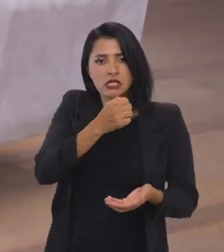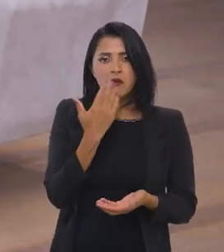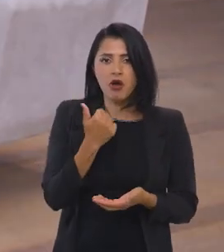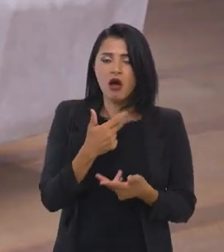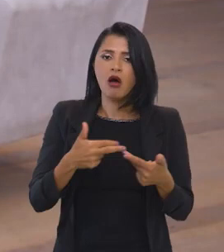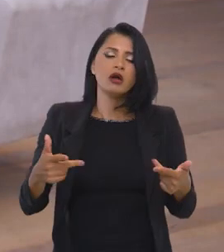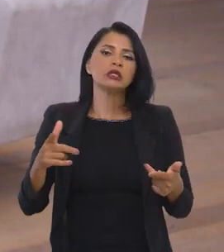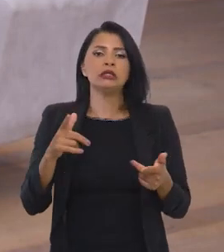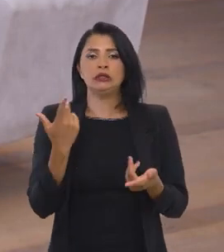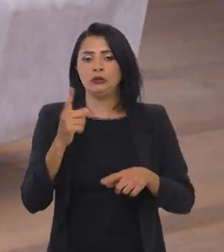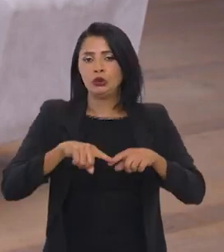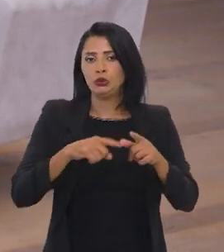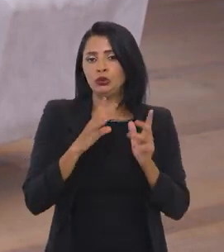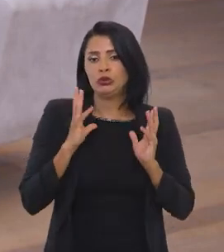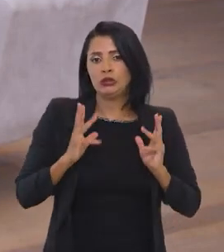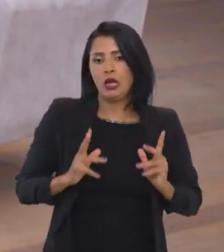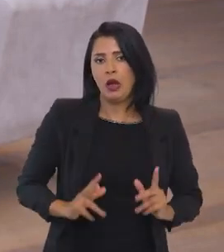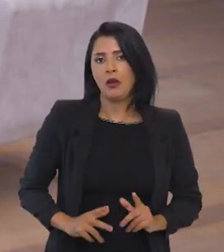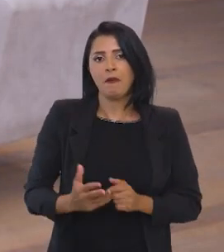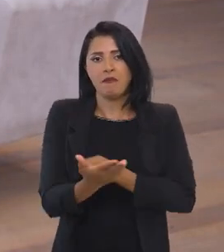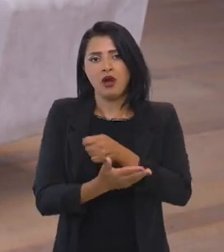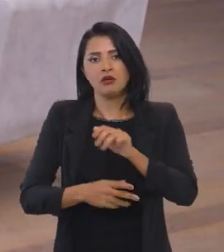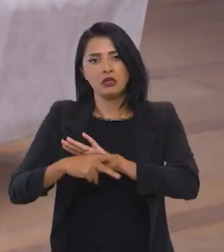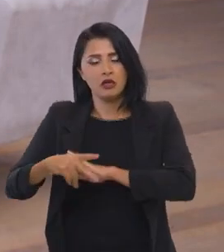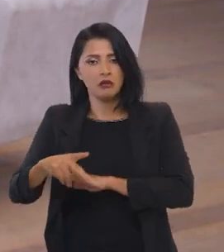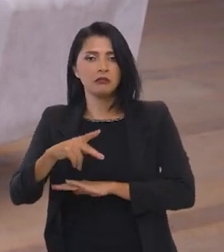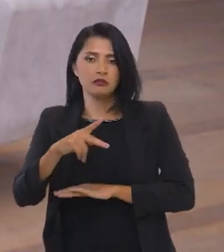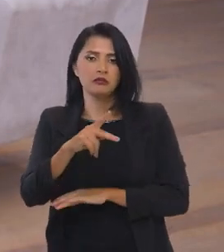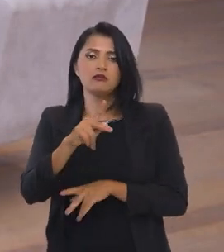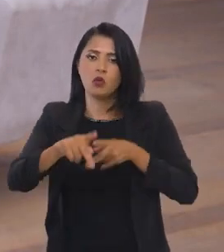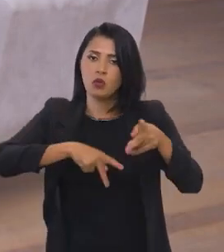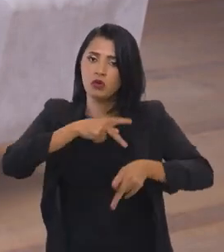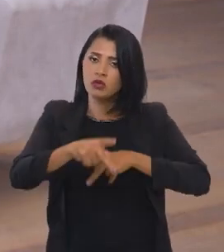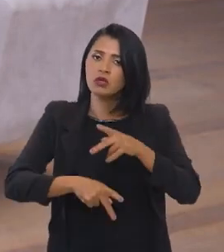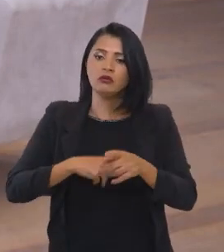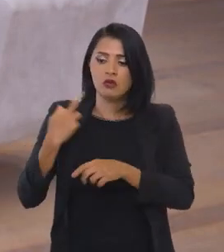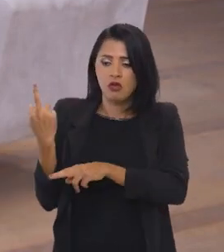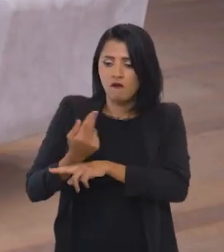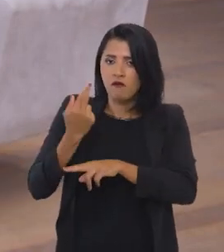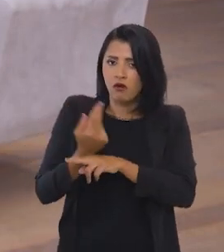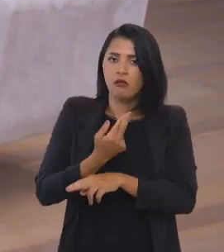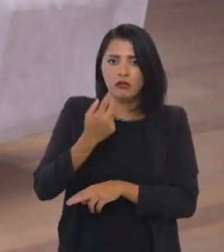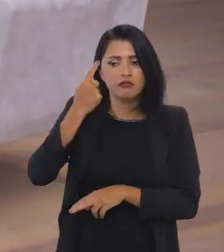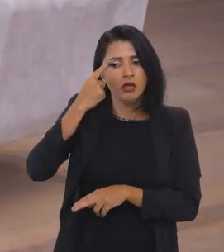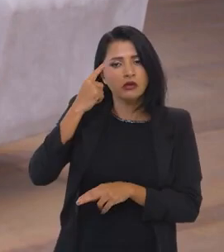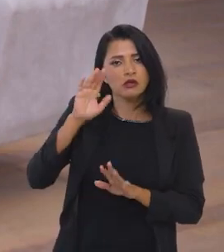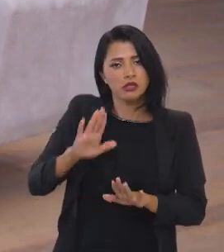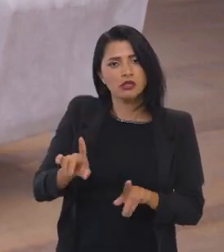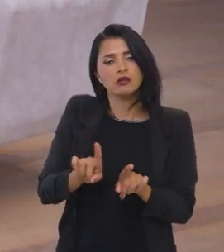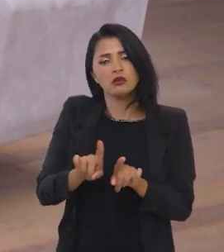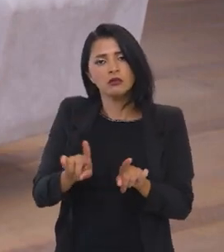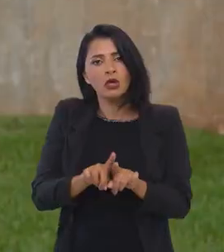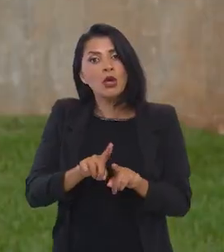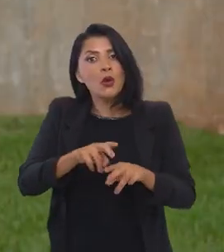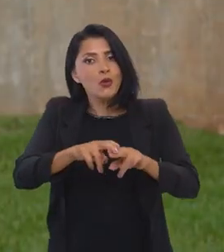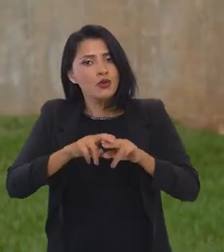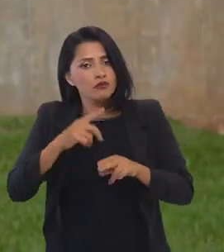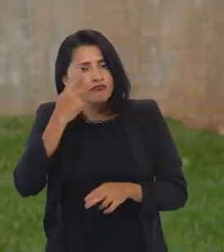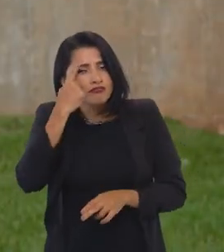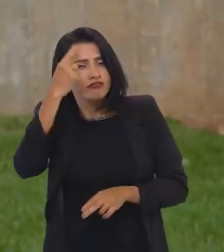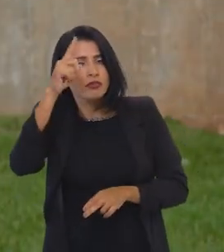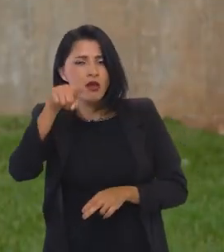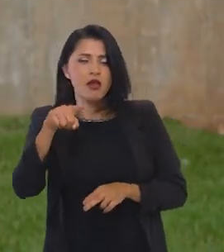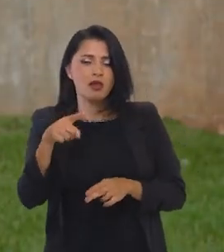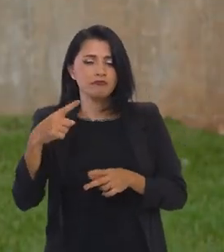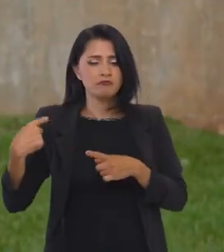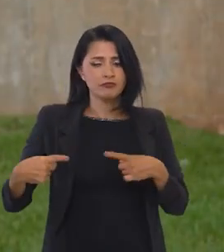básica, os produtos de higiene básicos da população. Então, a reforma vem pensando nisso também. Por isso, tem essa